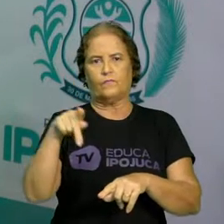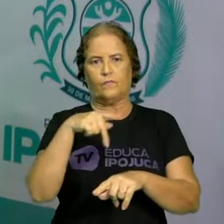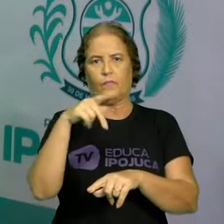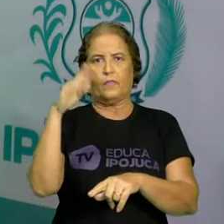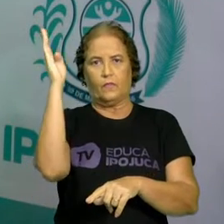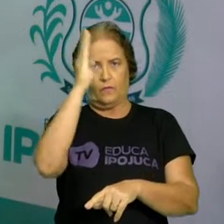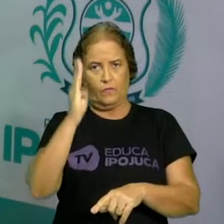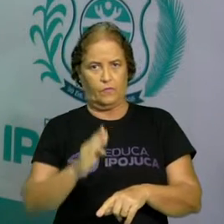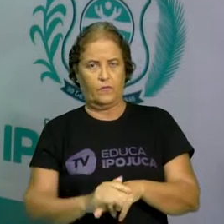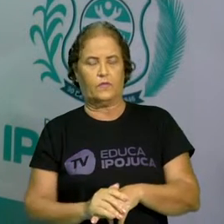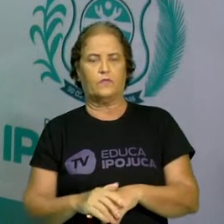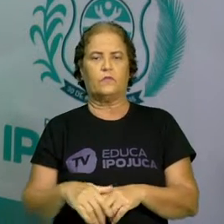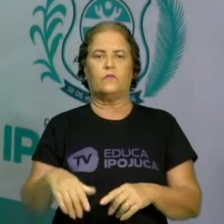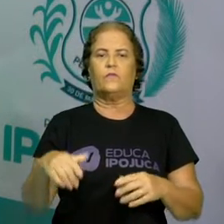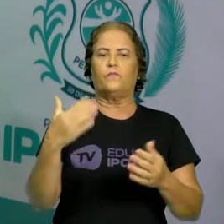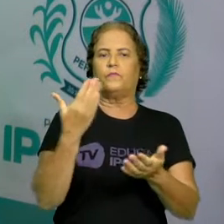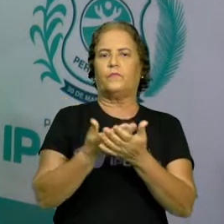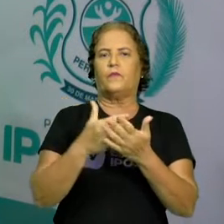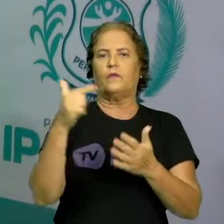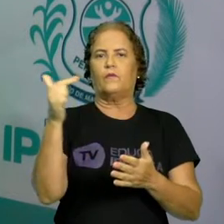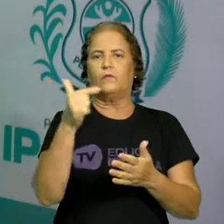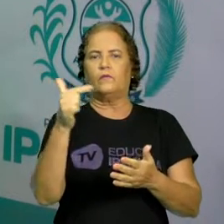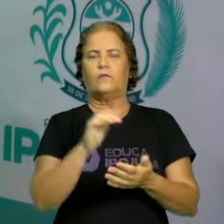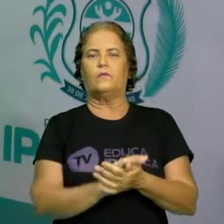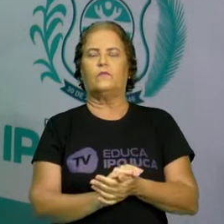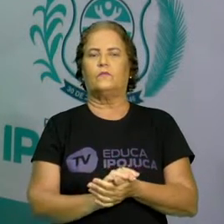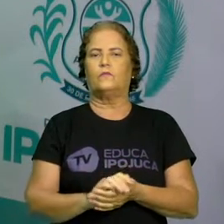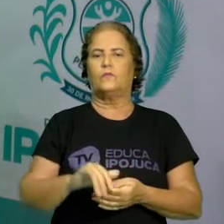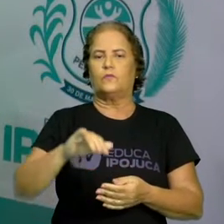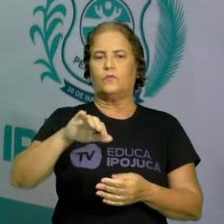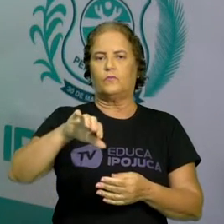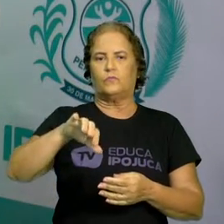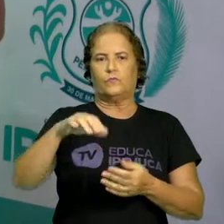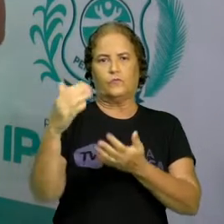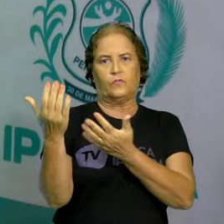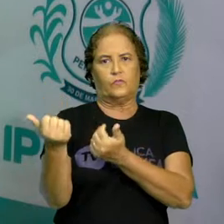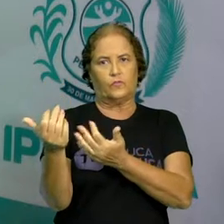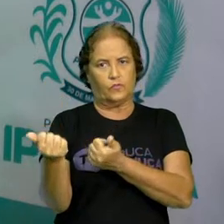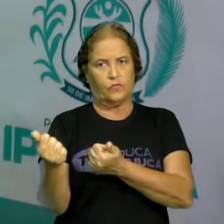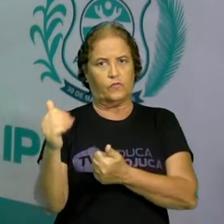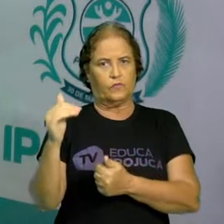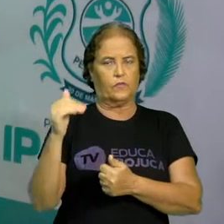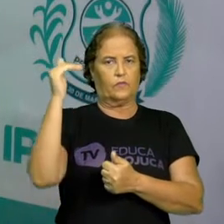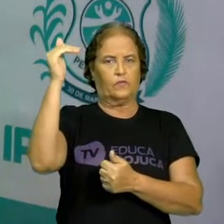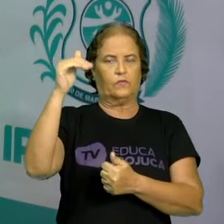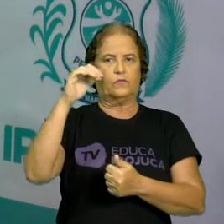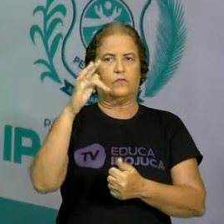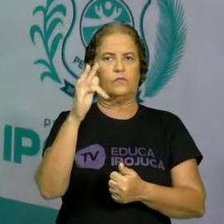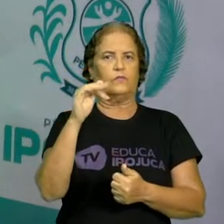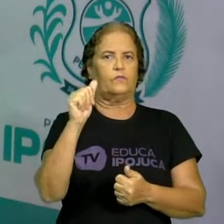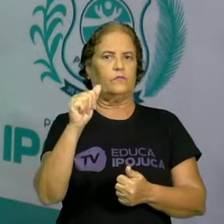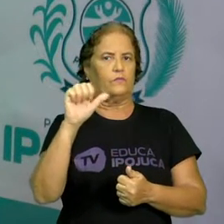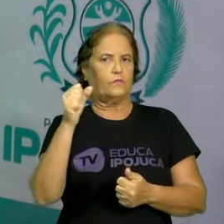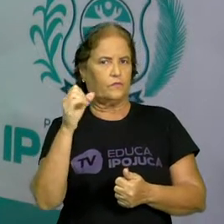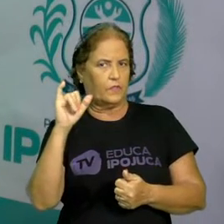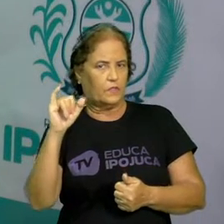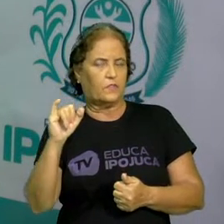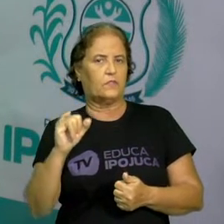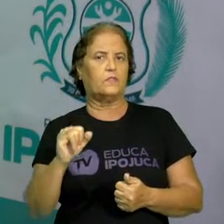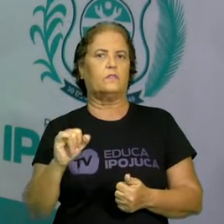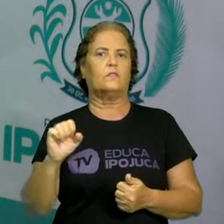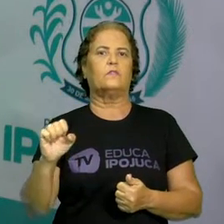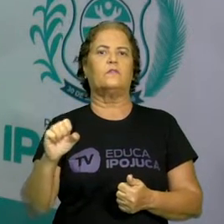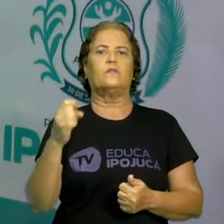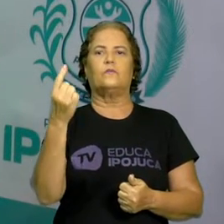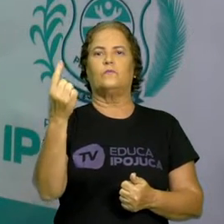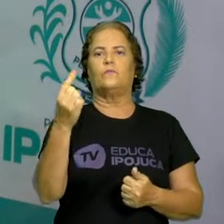direcionada para a educação de jovens e adultos da fase 1. Eu estarei com vocês neste momento de aprendizagem. Eu,